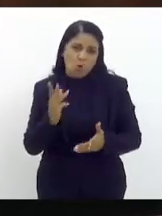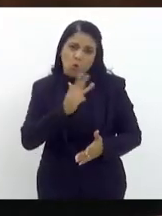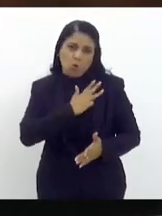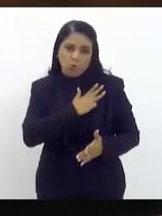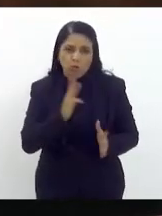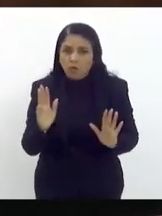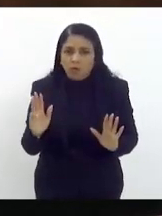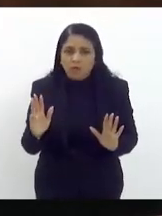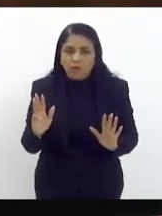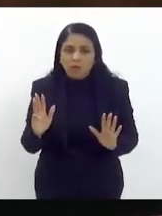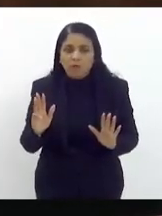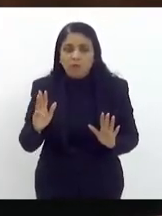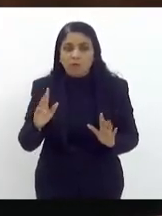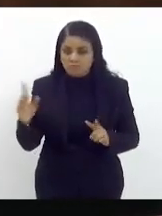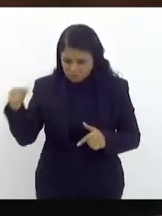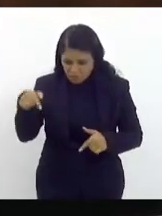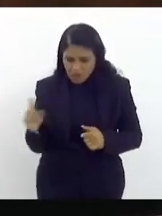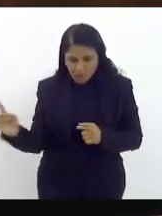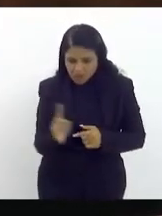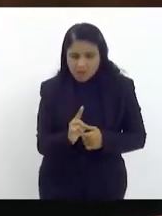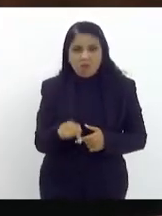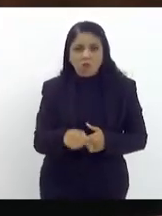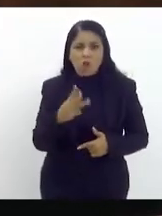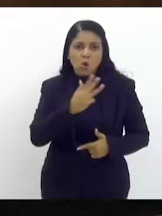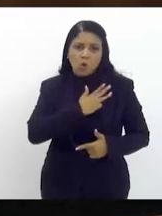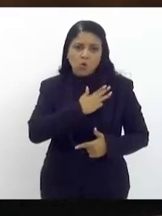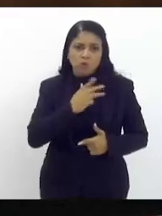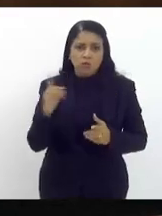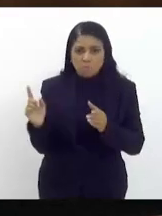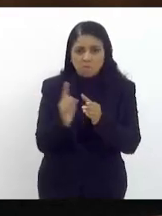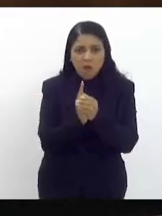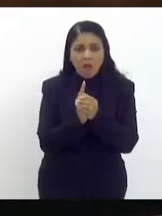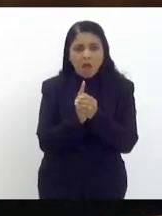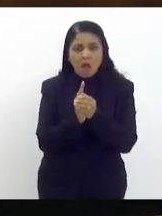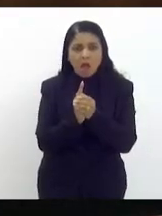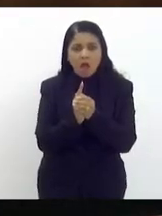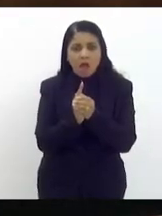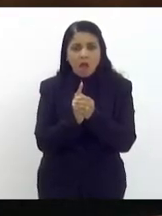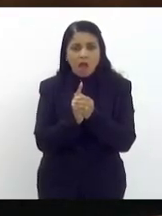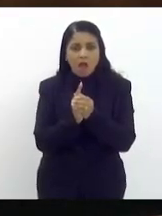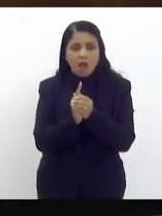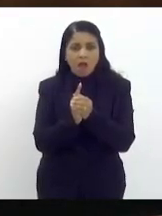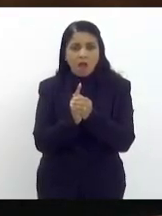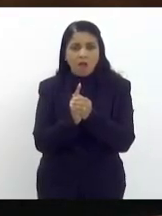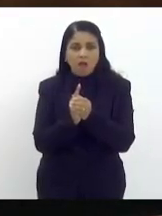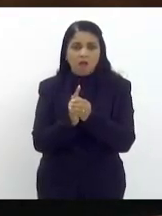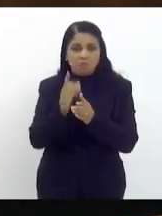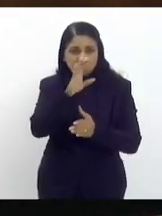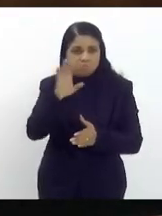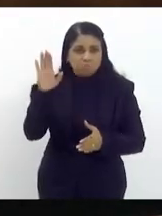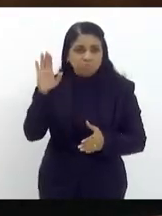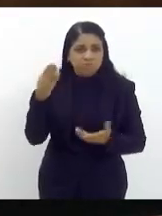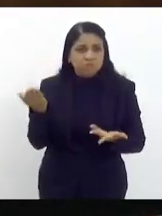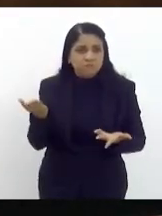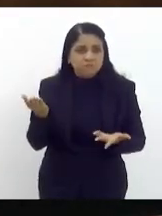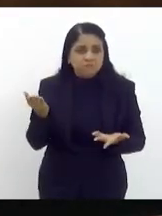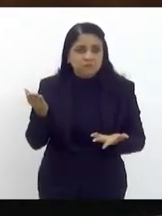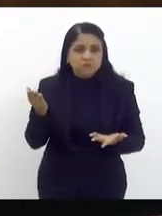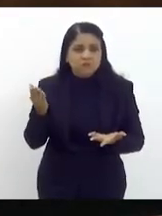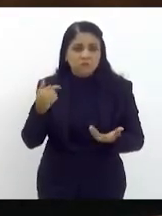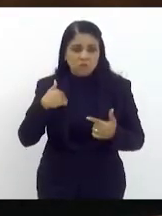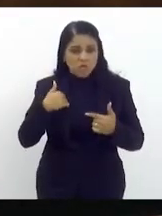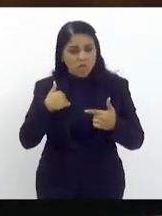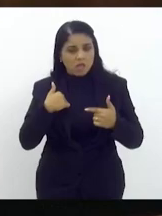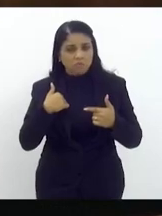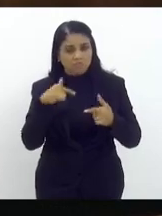aqui e for dado a ele uma homenagem e ele de alguma forma ter um proceder que não fere os